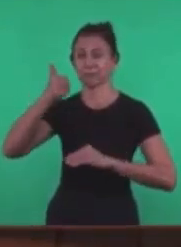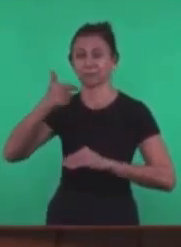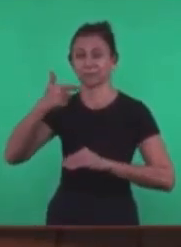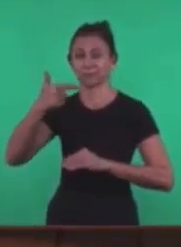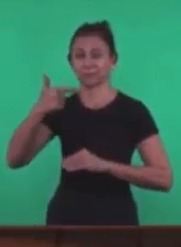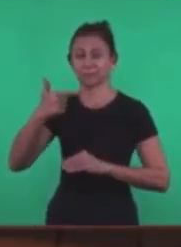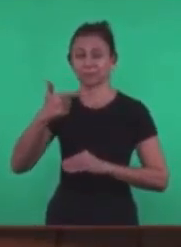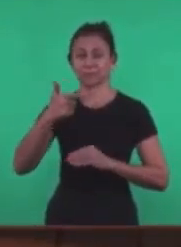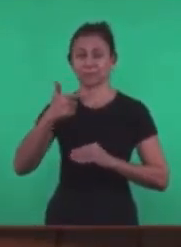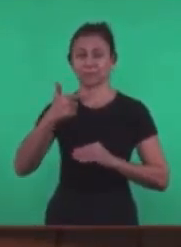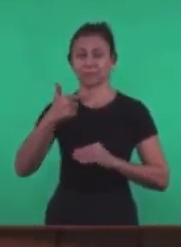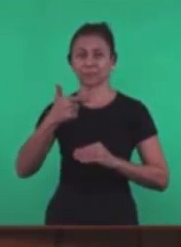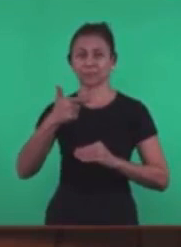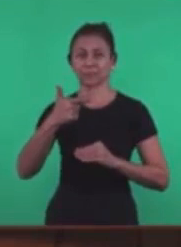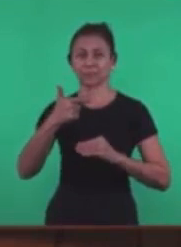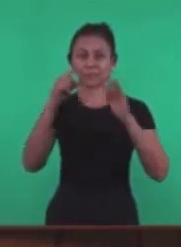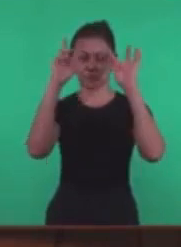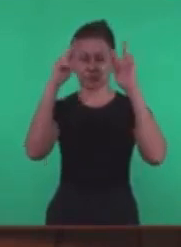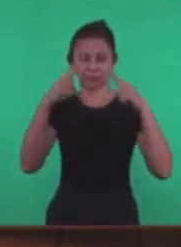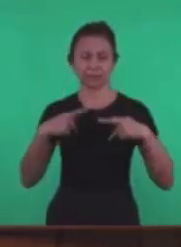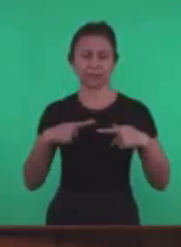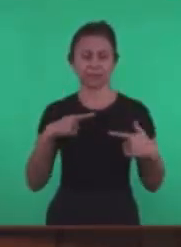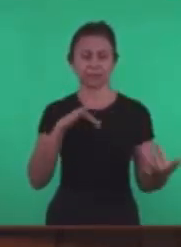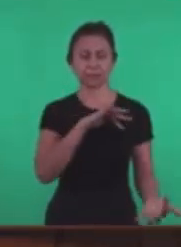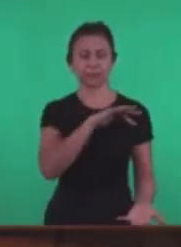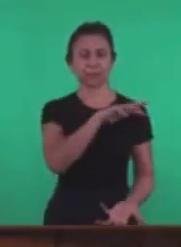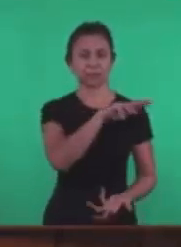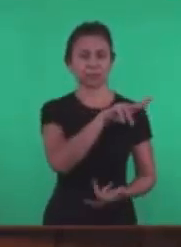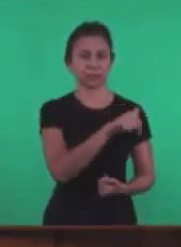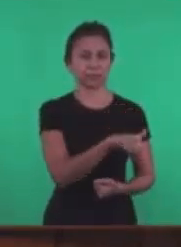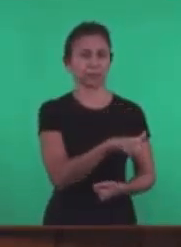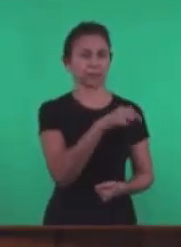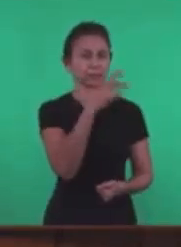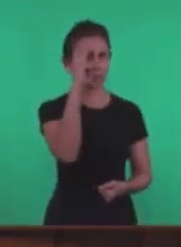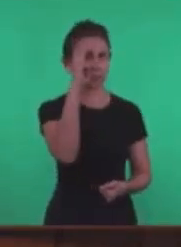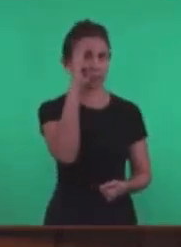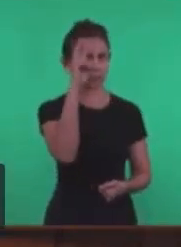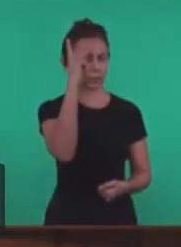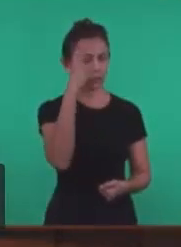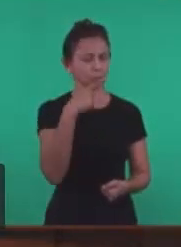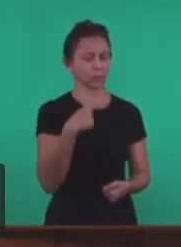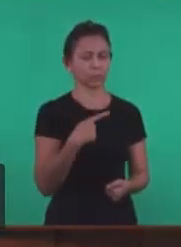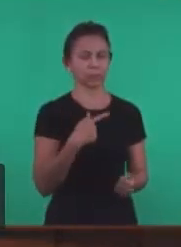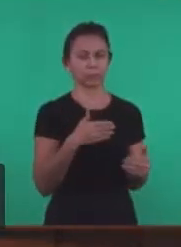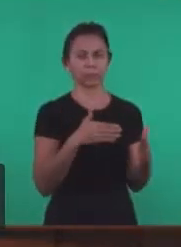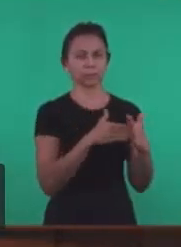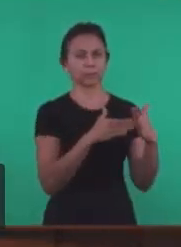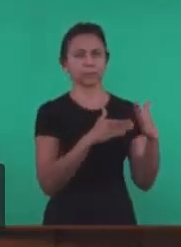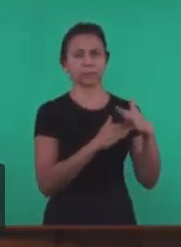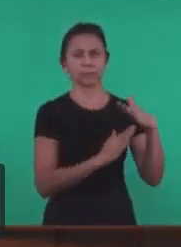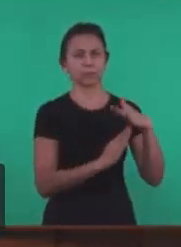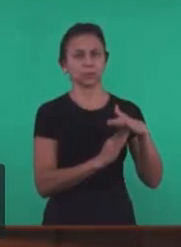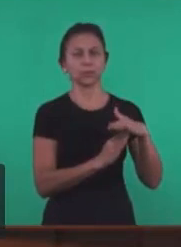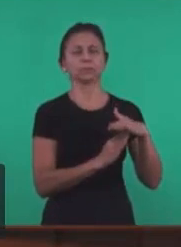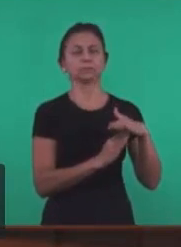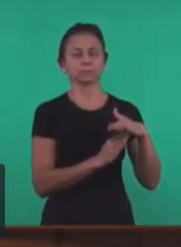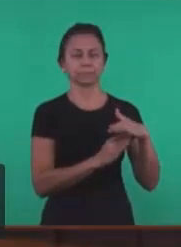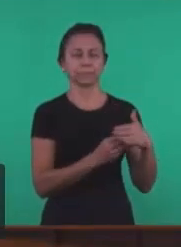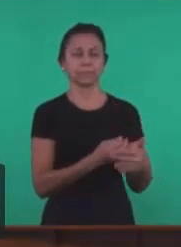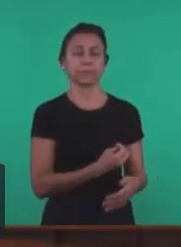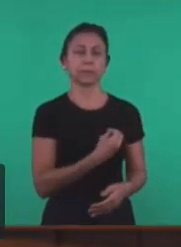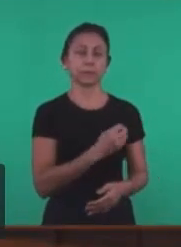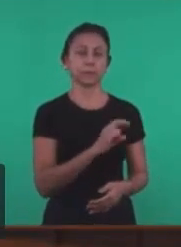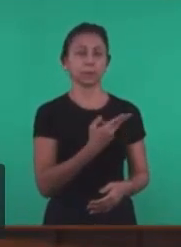existência Enquanto que Na história Do homem Os limites Já estão estabelecidos Vida E morte